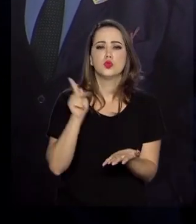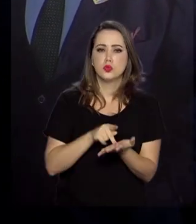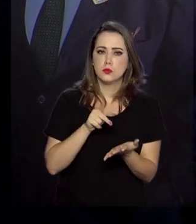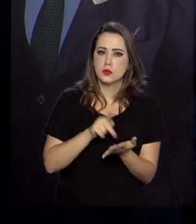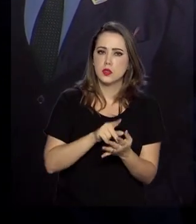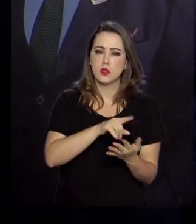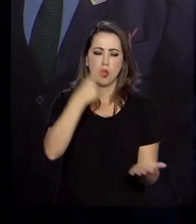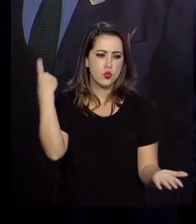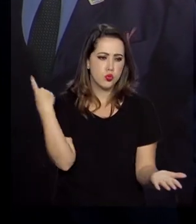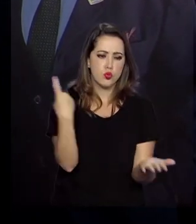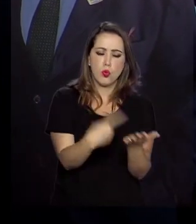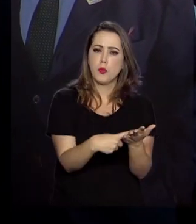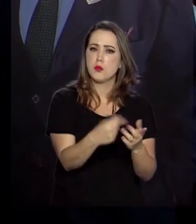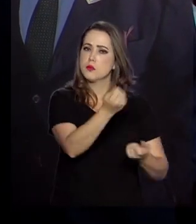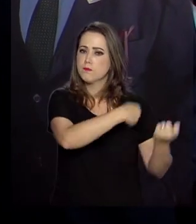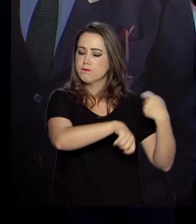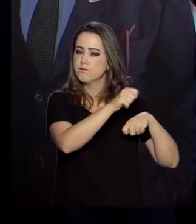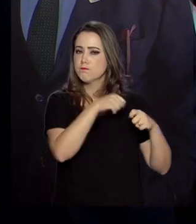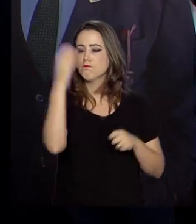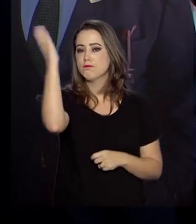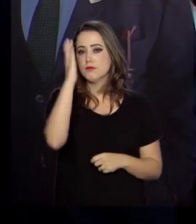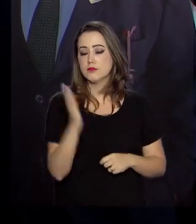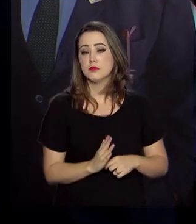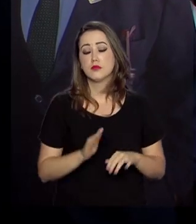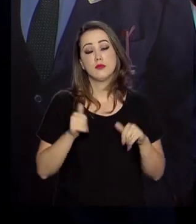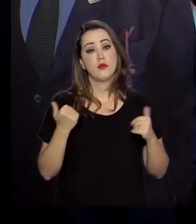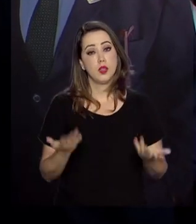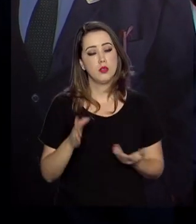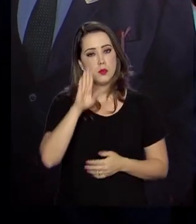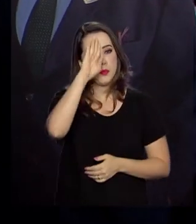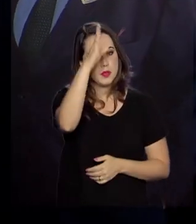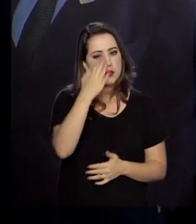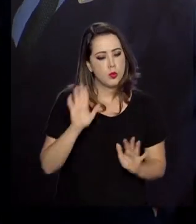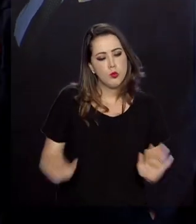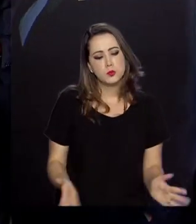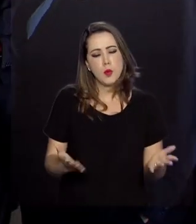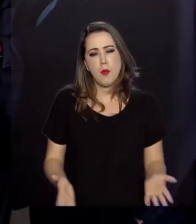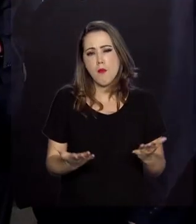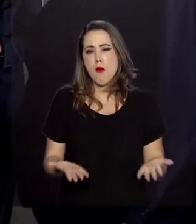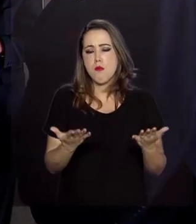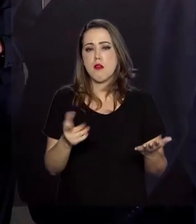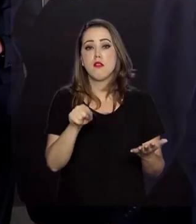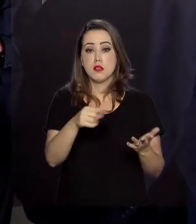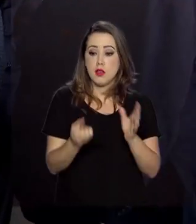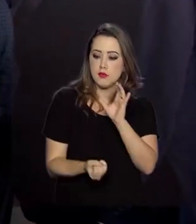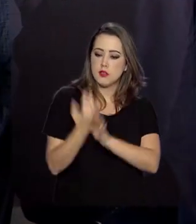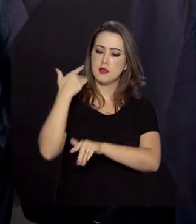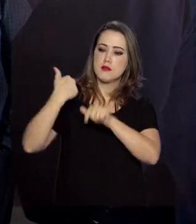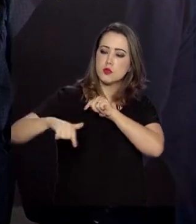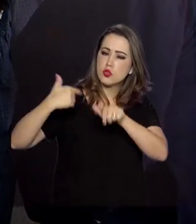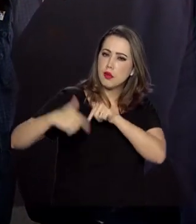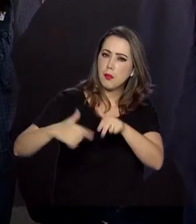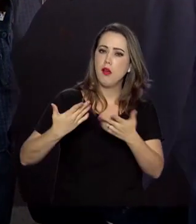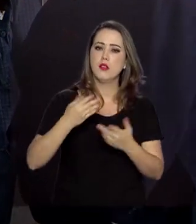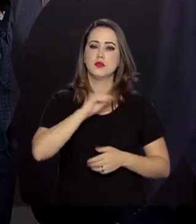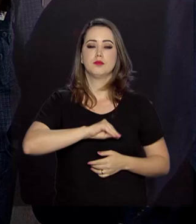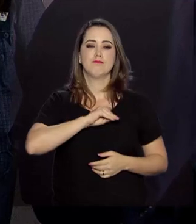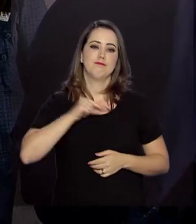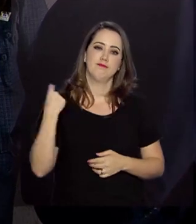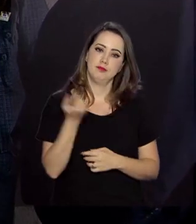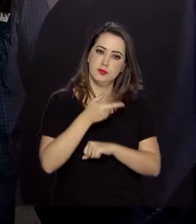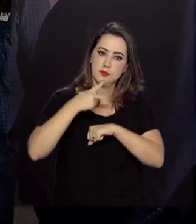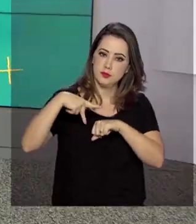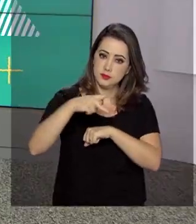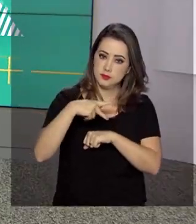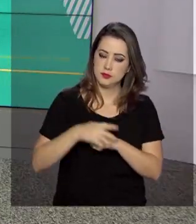no centro da agenda econômica do Brasil e talvez sendo a principal mola propulsora na geração de emprego e renda para a nossa